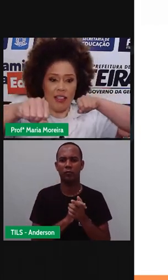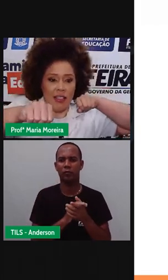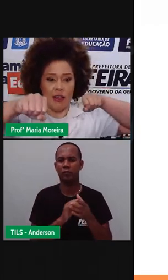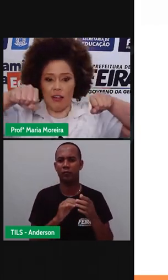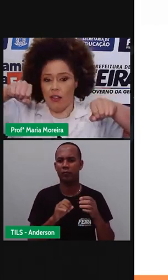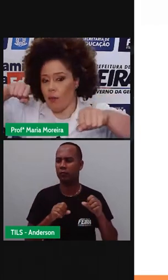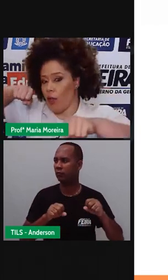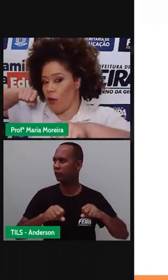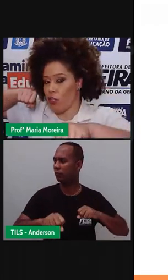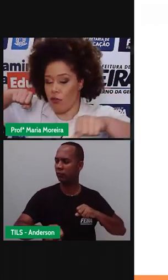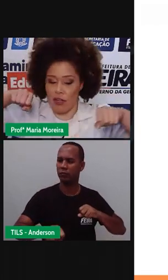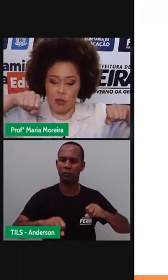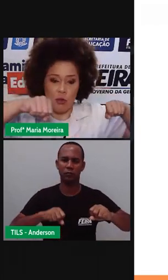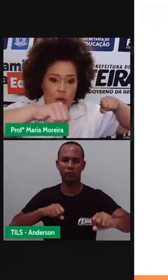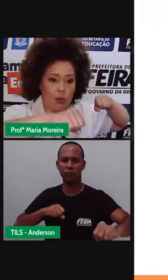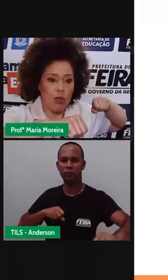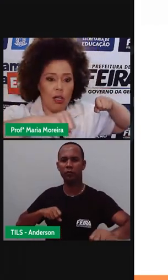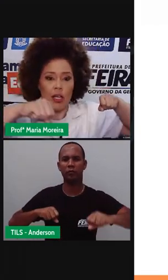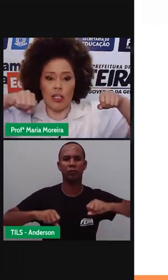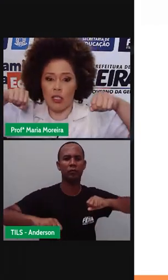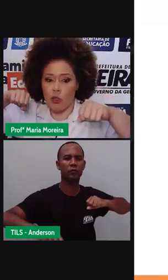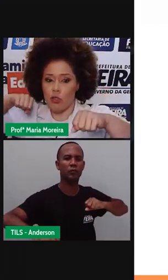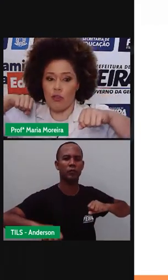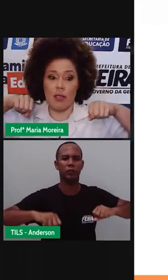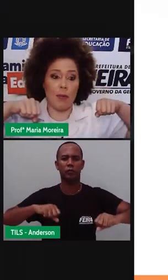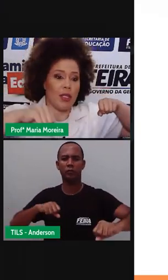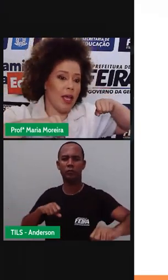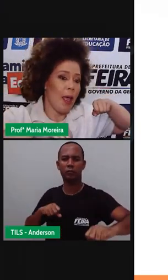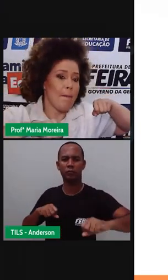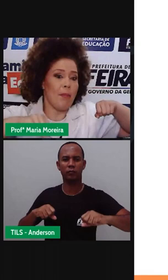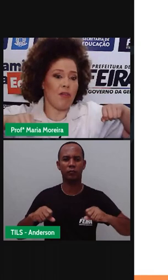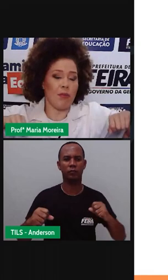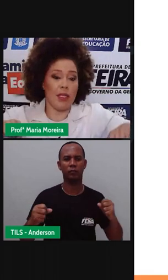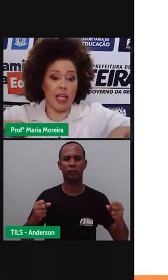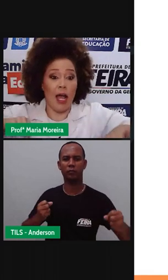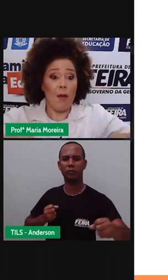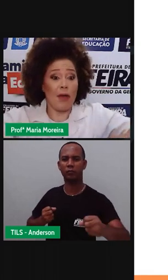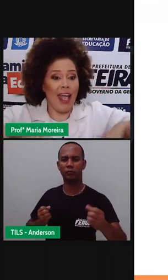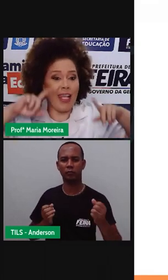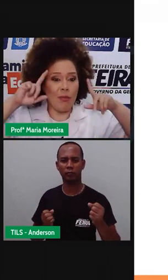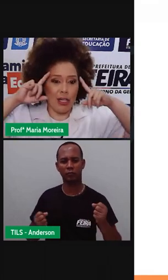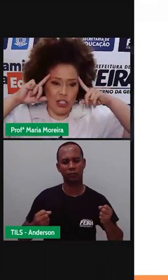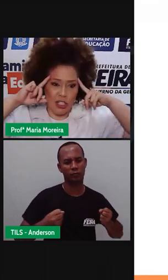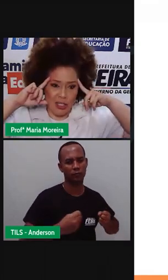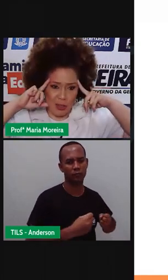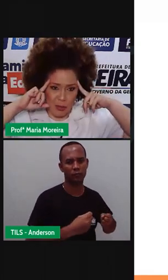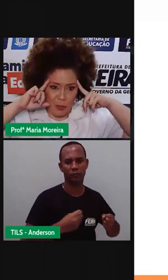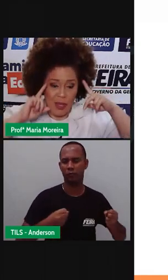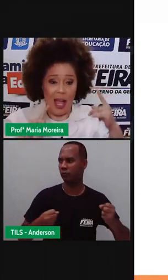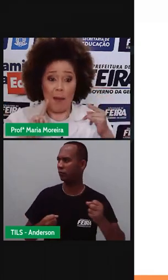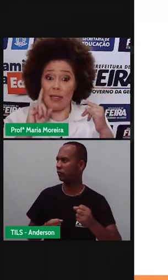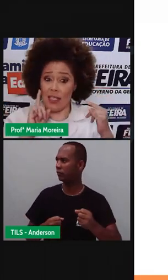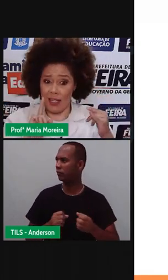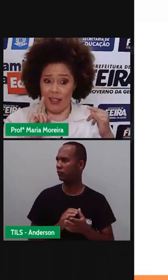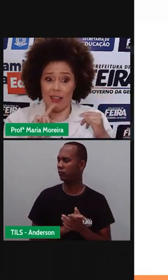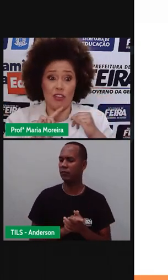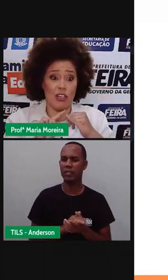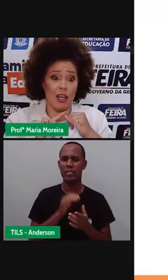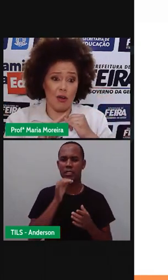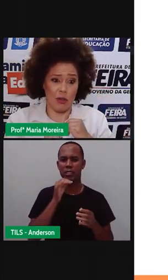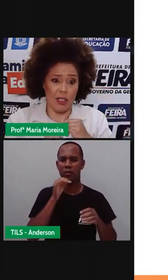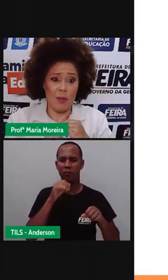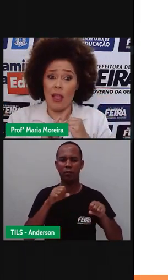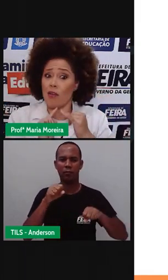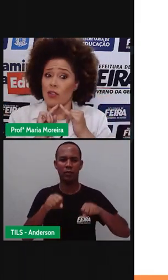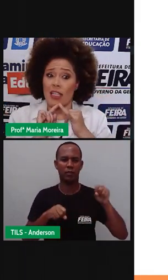faz isso aqui, ó. Que é o que a gente faz com o guidon, de você poder movimentar. Porque, imagine só, a bicicleta